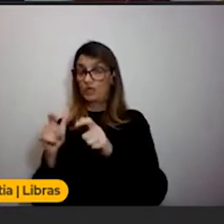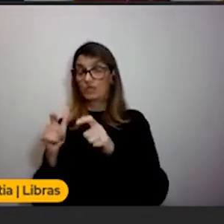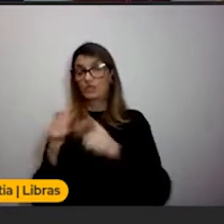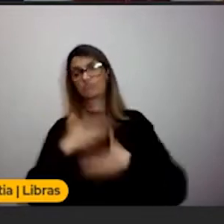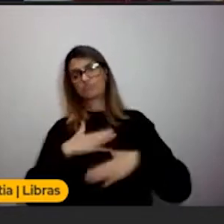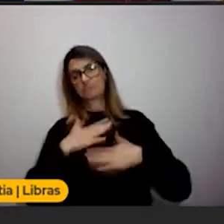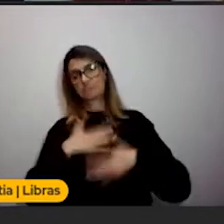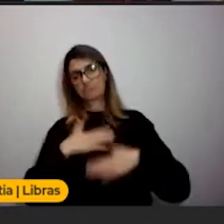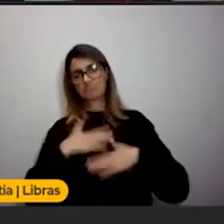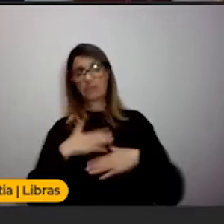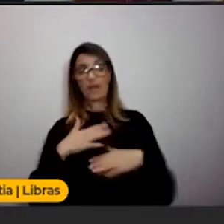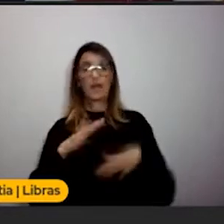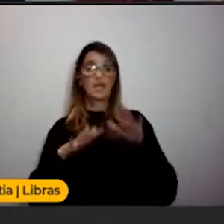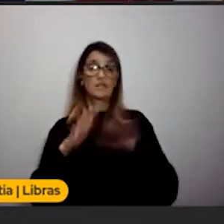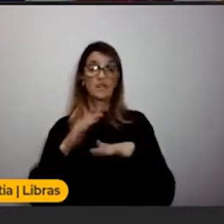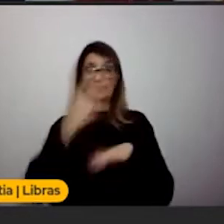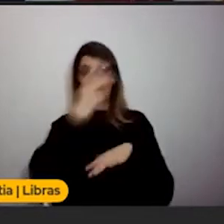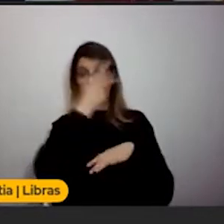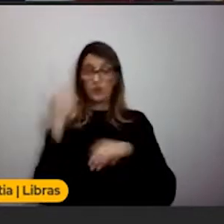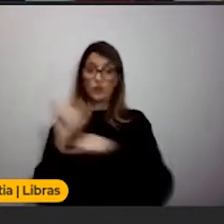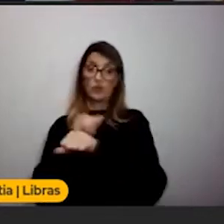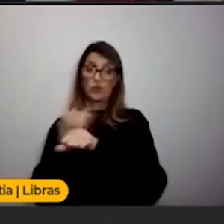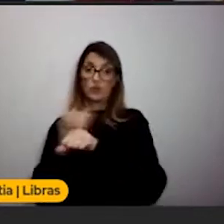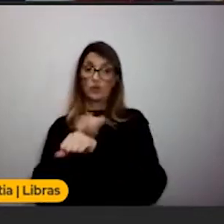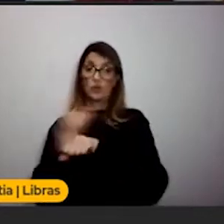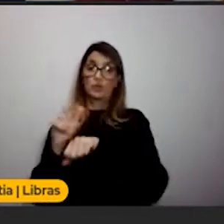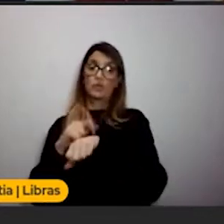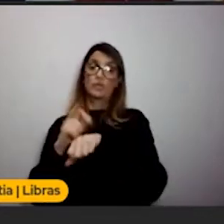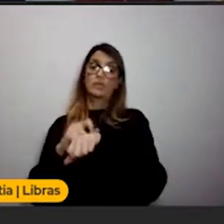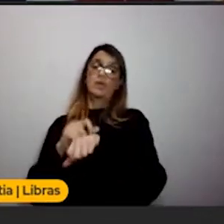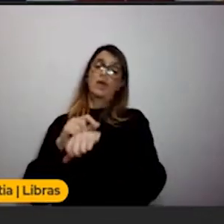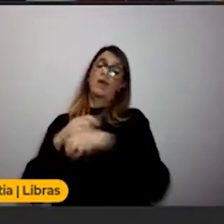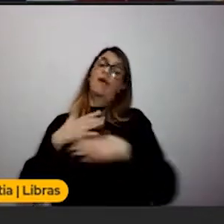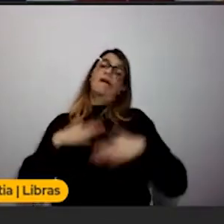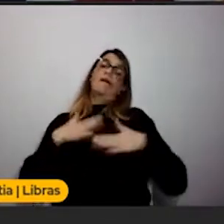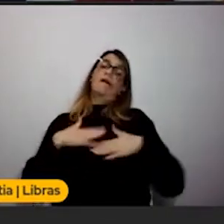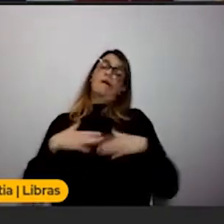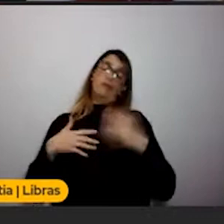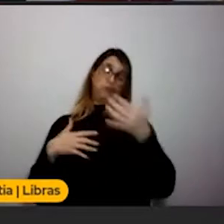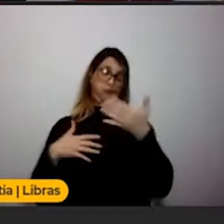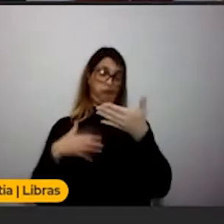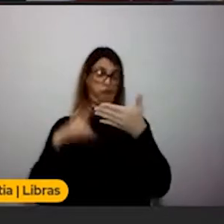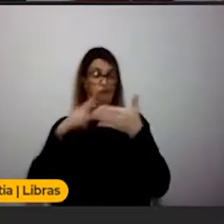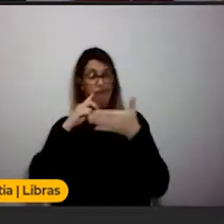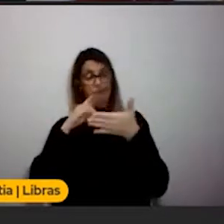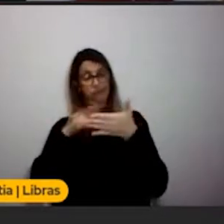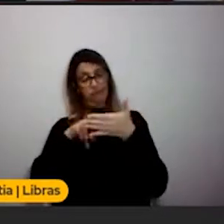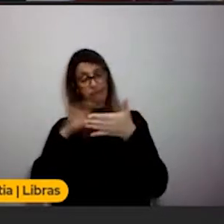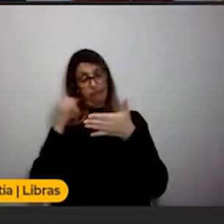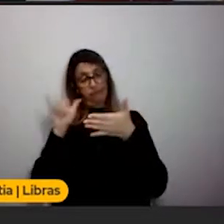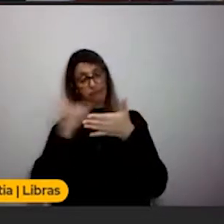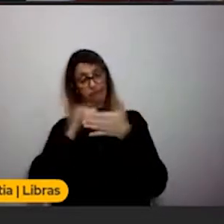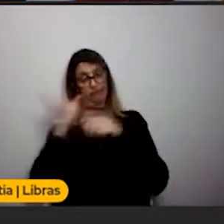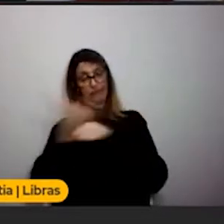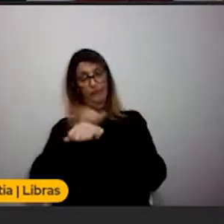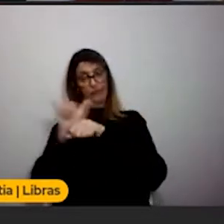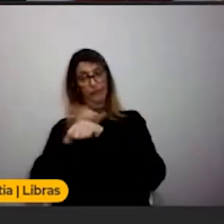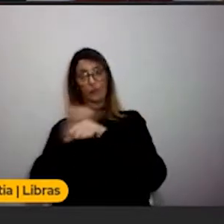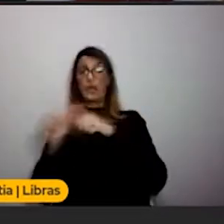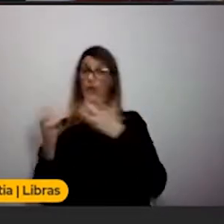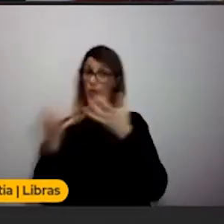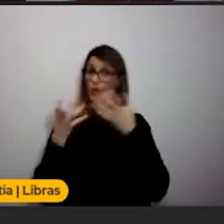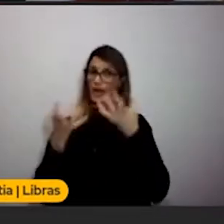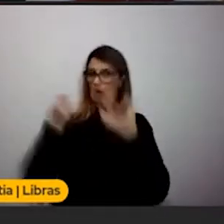Geralmente, quando as pessoas estão no YouTube, elas estão em um momento de descontração. Então, tenha isso em mente. Elas estão ali porque elas querem, não porque elas são